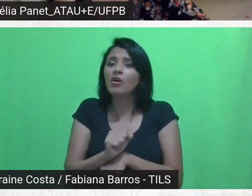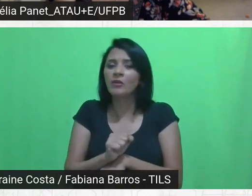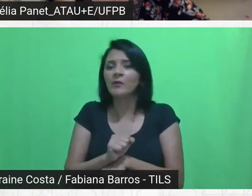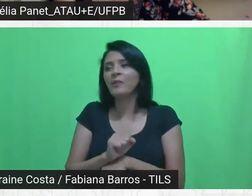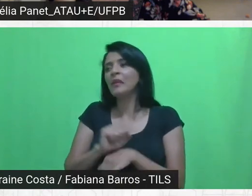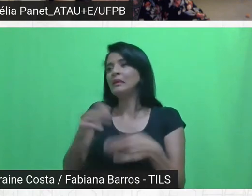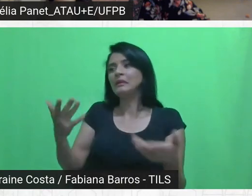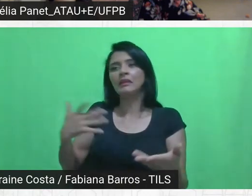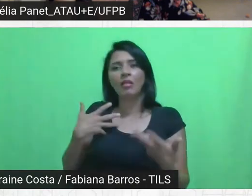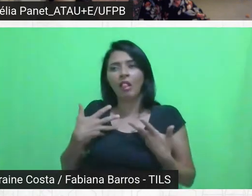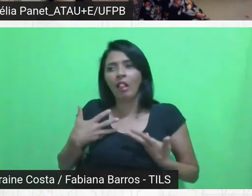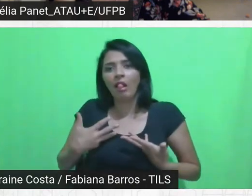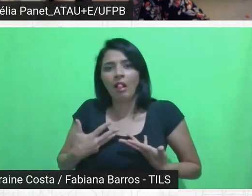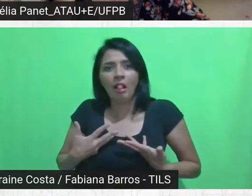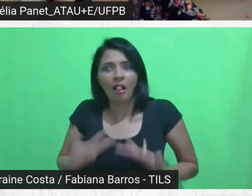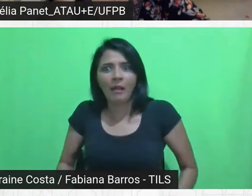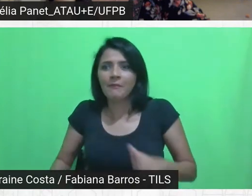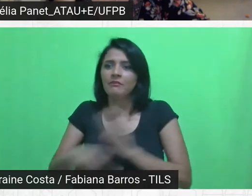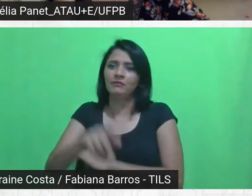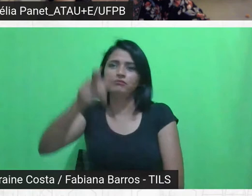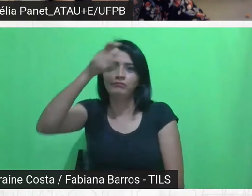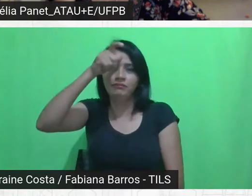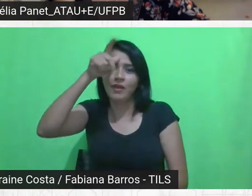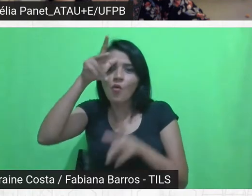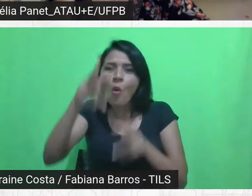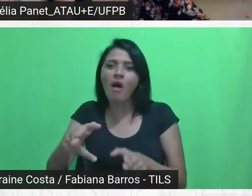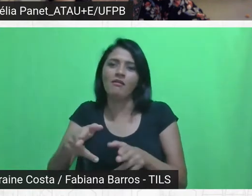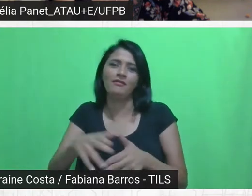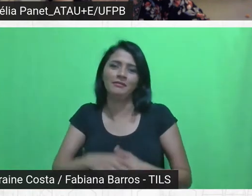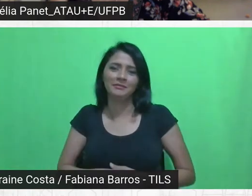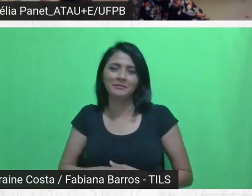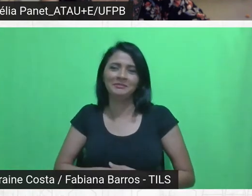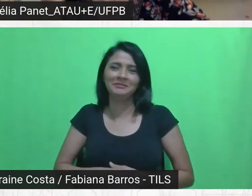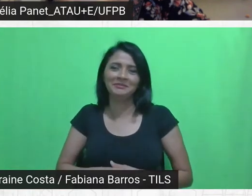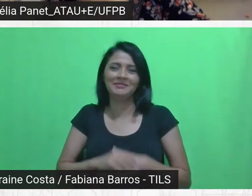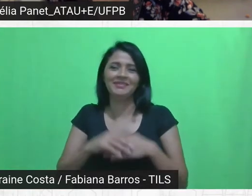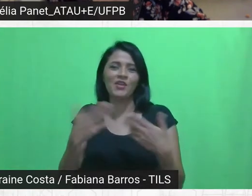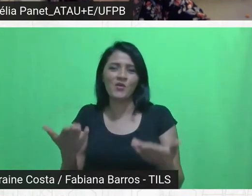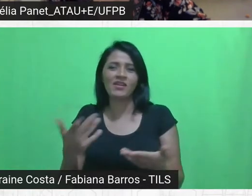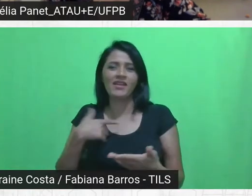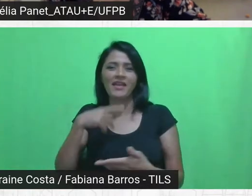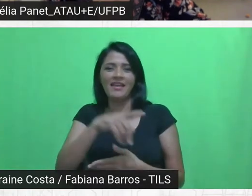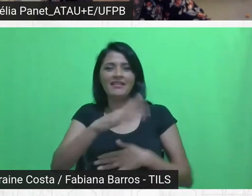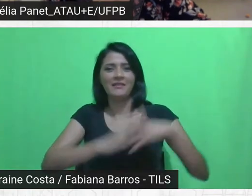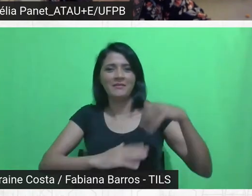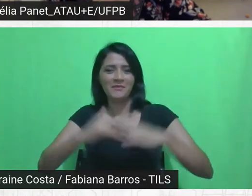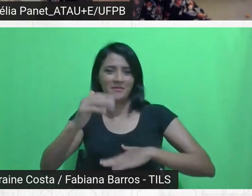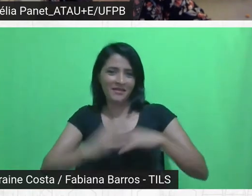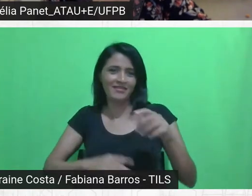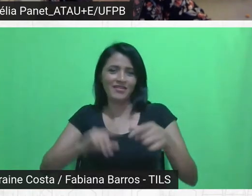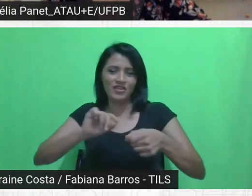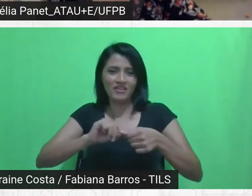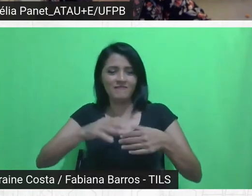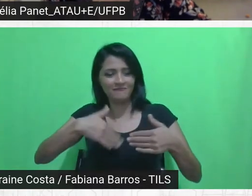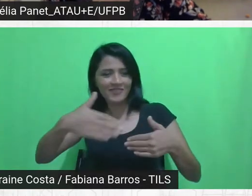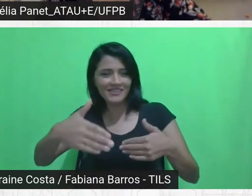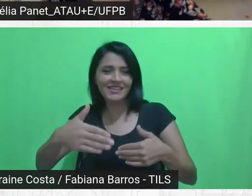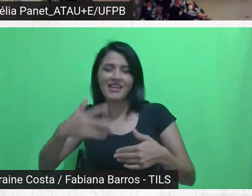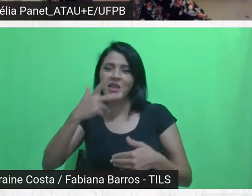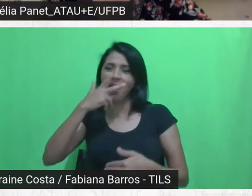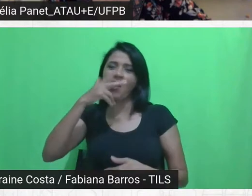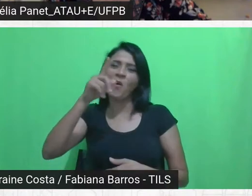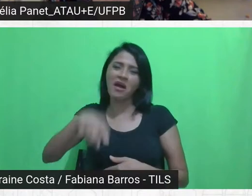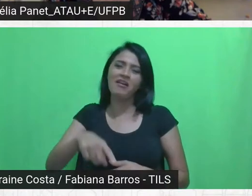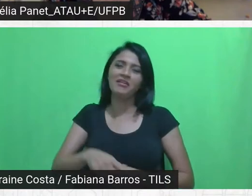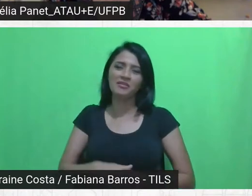capeta e é o seguinte, é essa prática do ir fazendo que eu acho que a